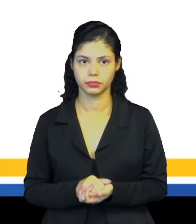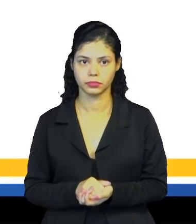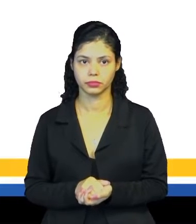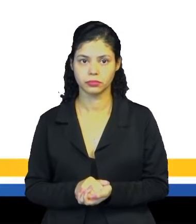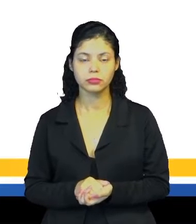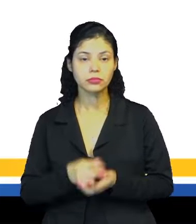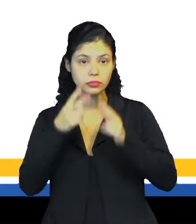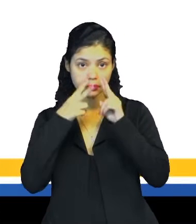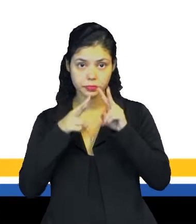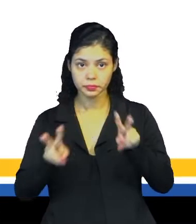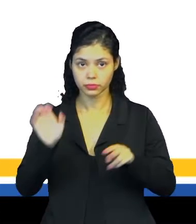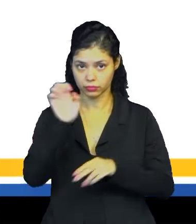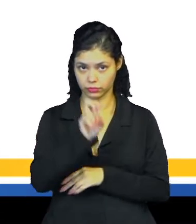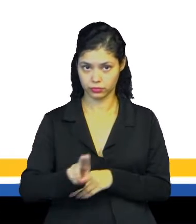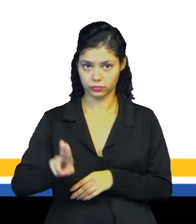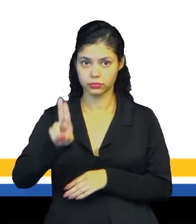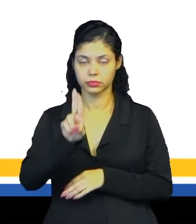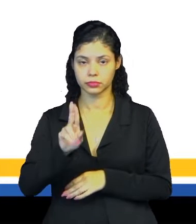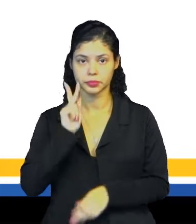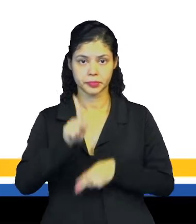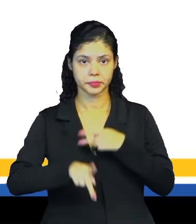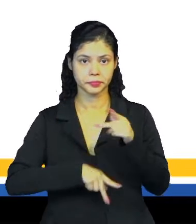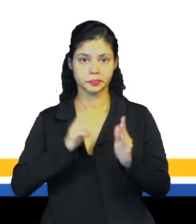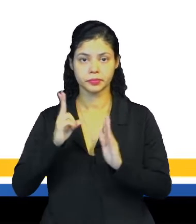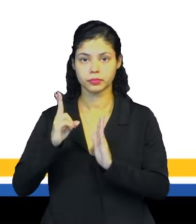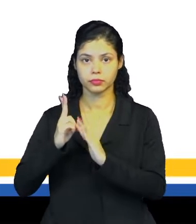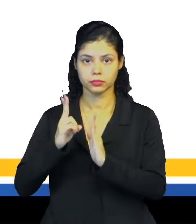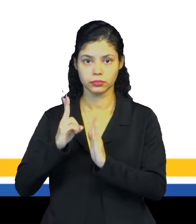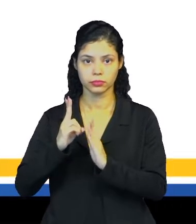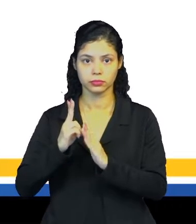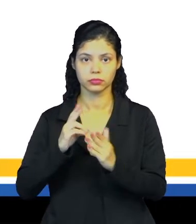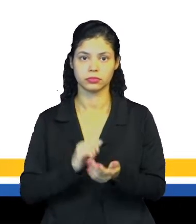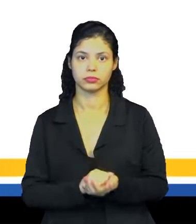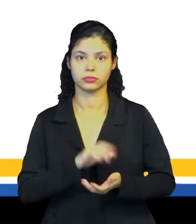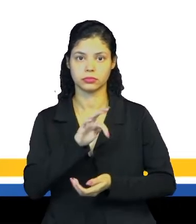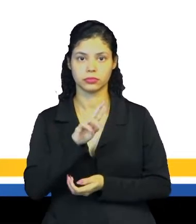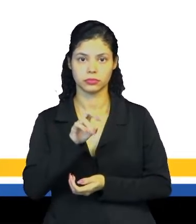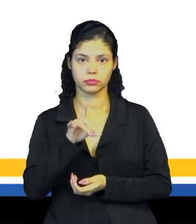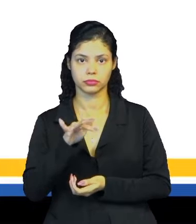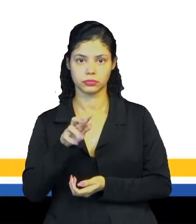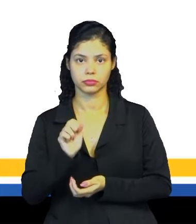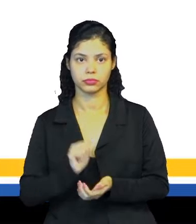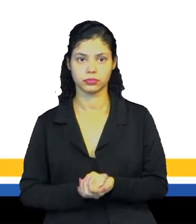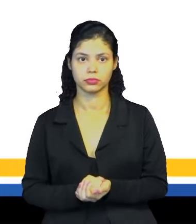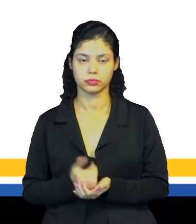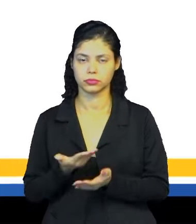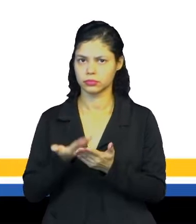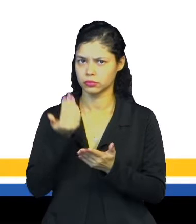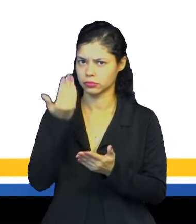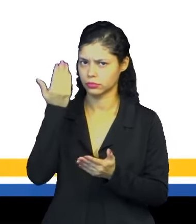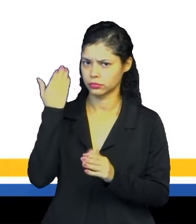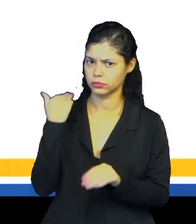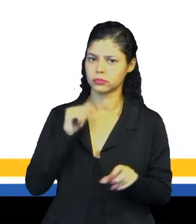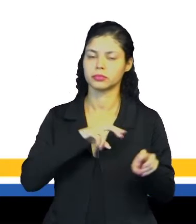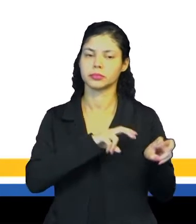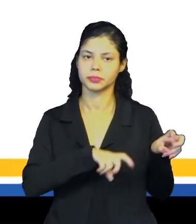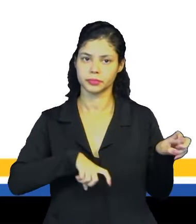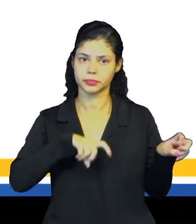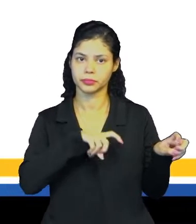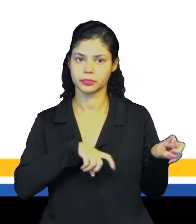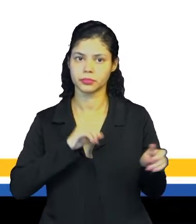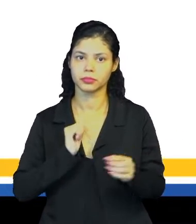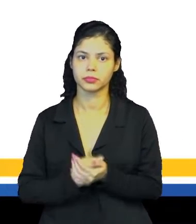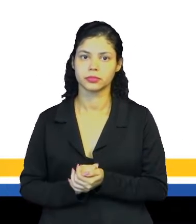A visão europeia sobre os povos indígenas foi etnocêntrica, né? Desde a colonização.